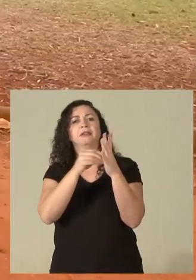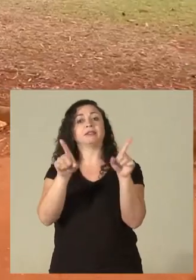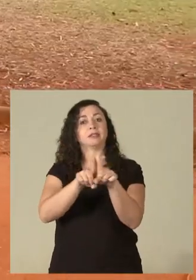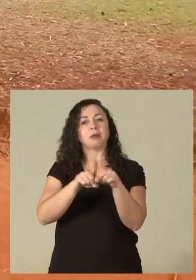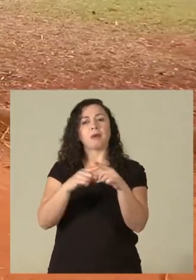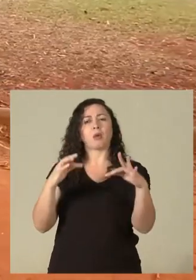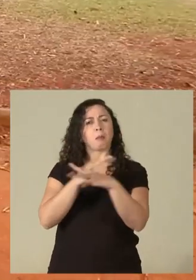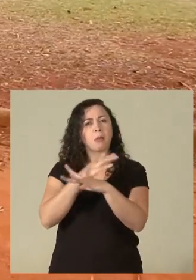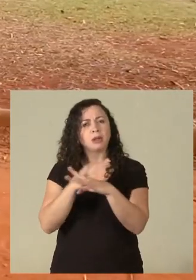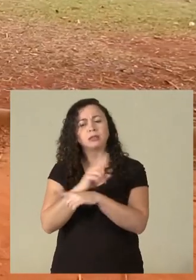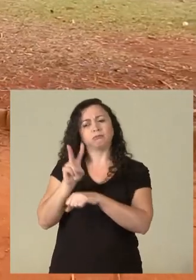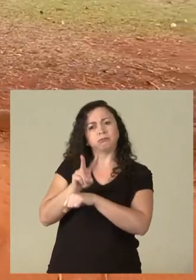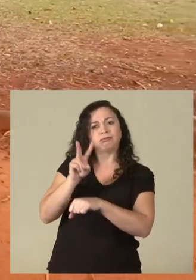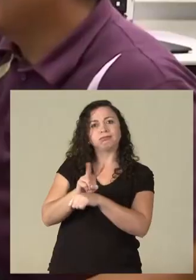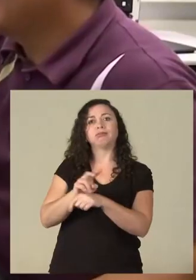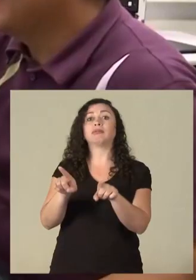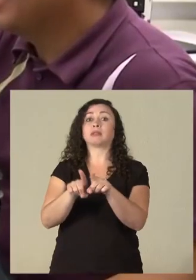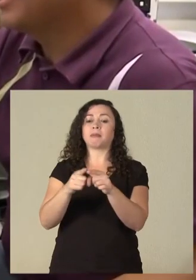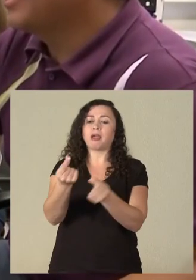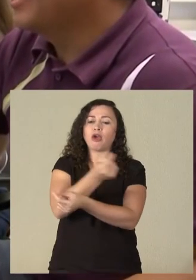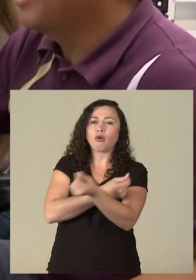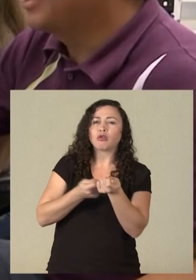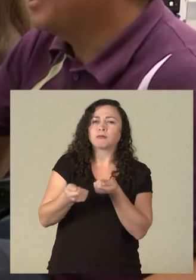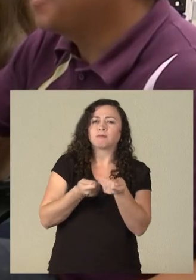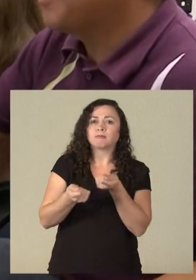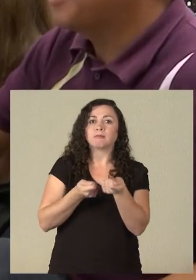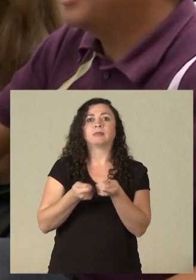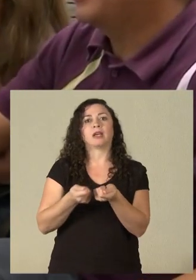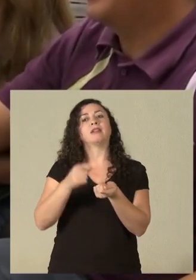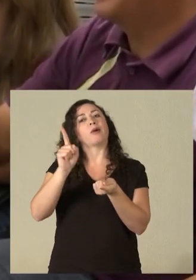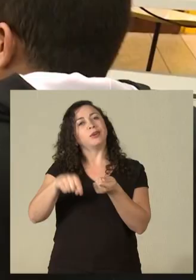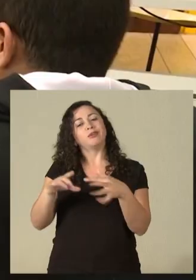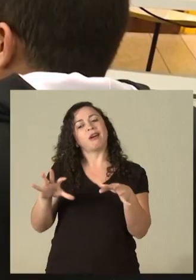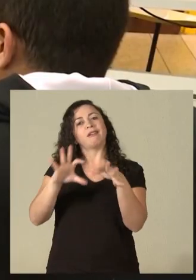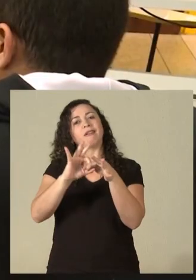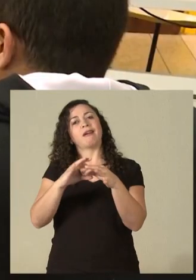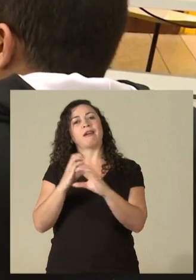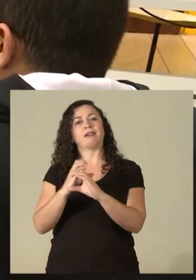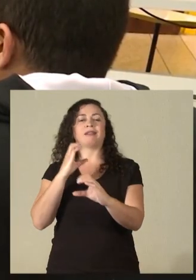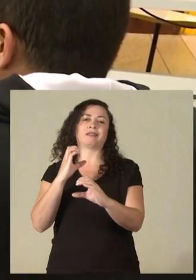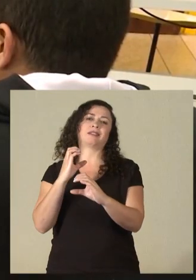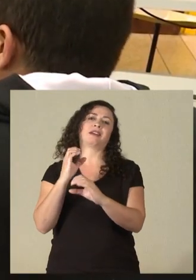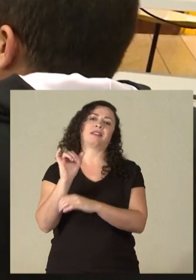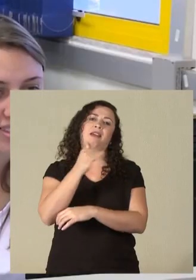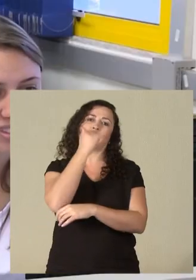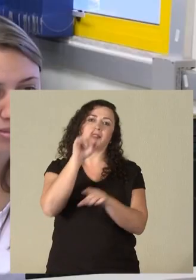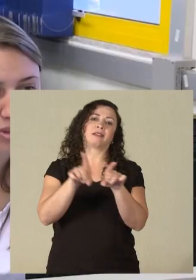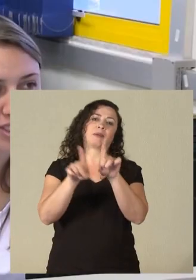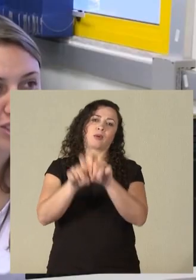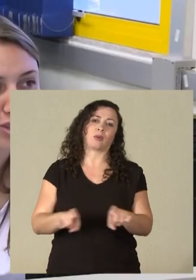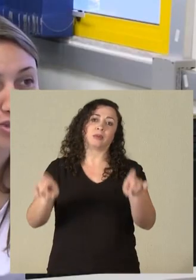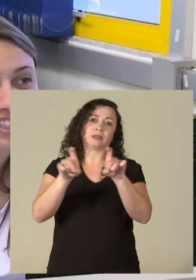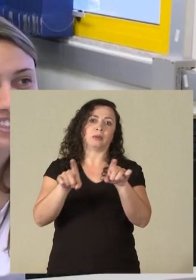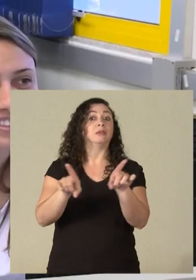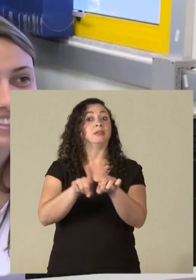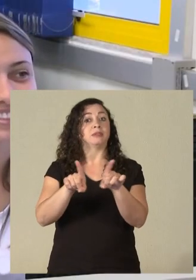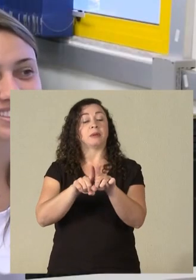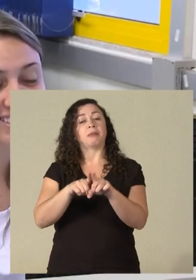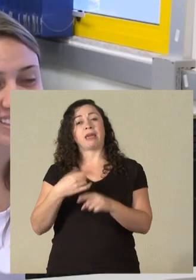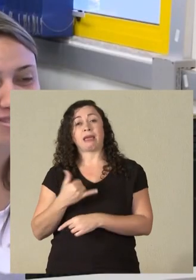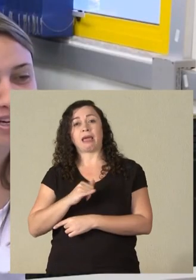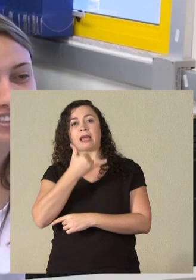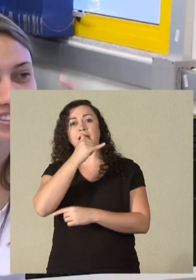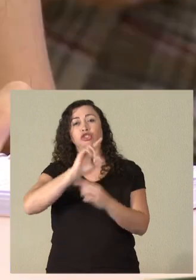urbano, quanto econômicos. Isso passa pela engenharia elétrica e engenharia de computação. Geração sustentável de energia